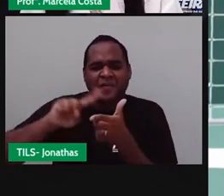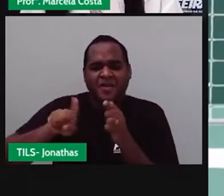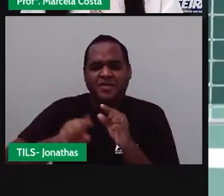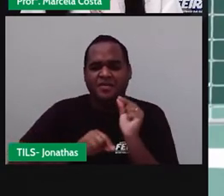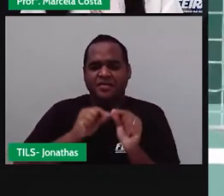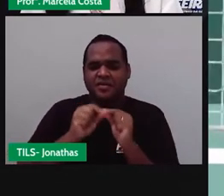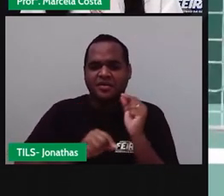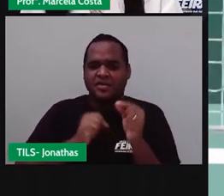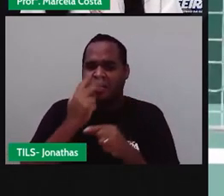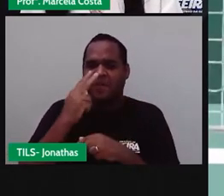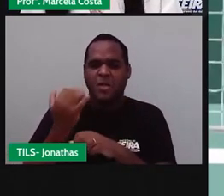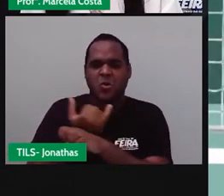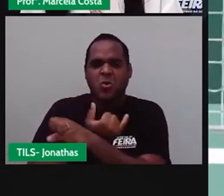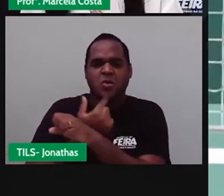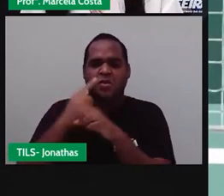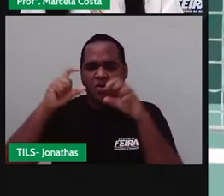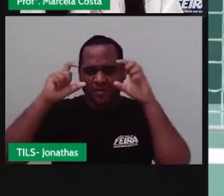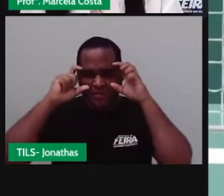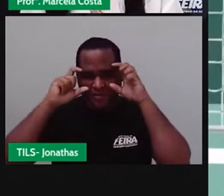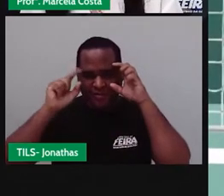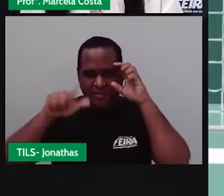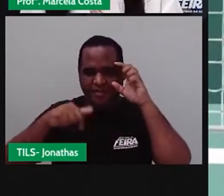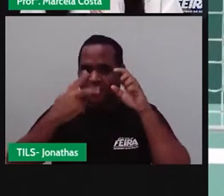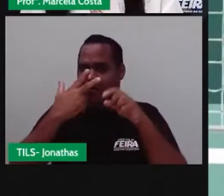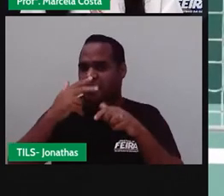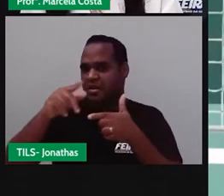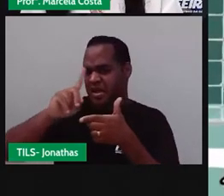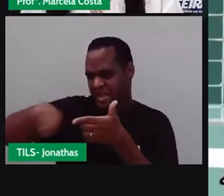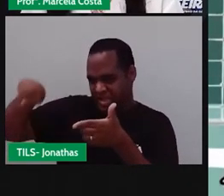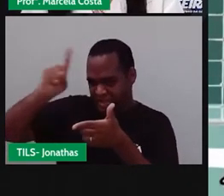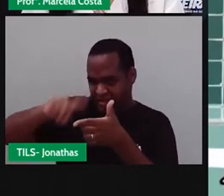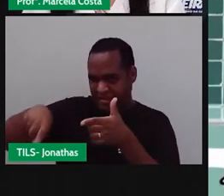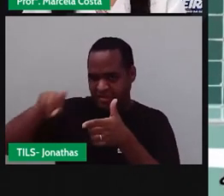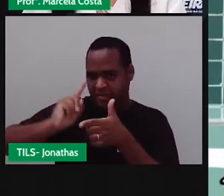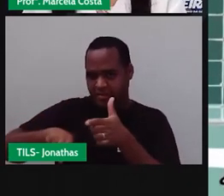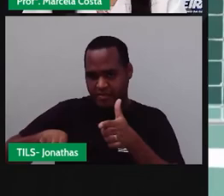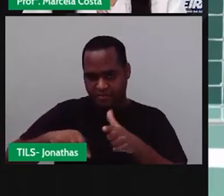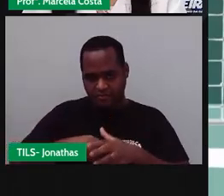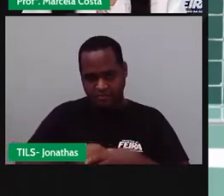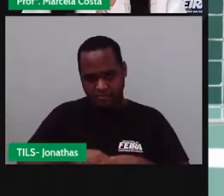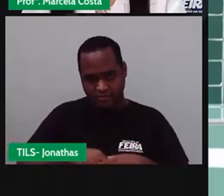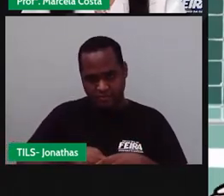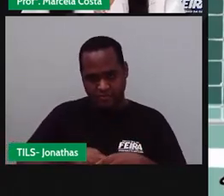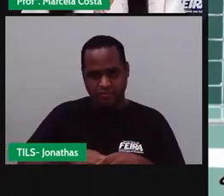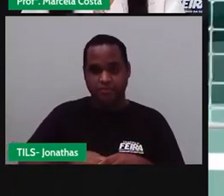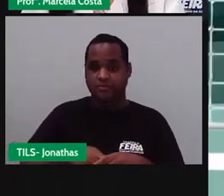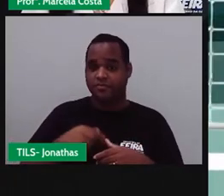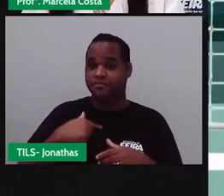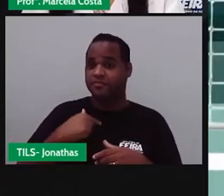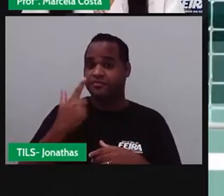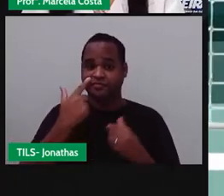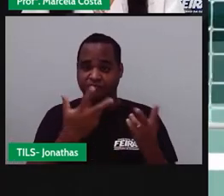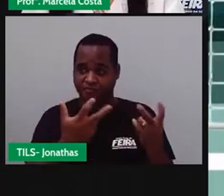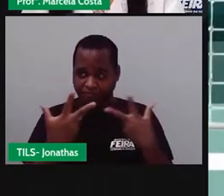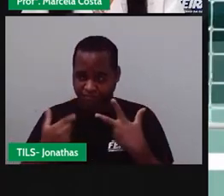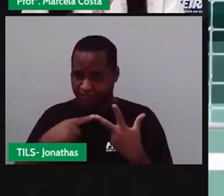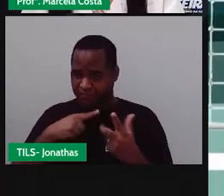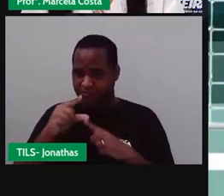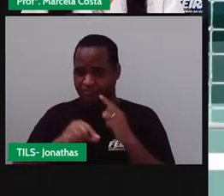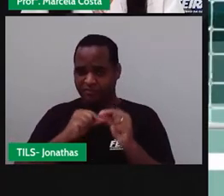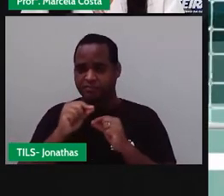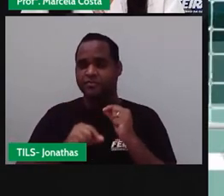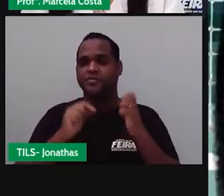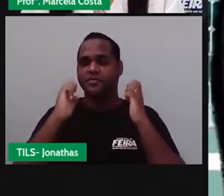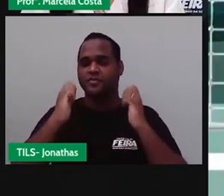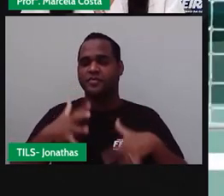é gordo e usa óculos e você é loura e é enjoada. Eu só estou repetindo o que eu ouvi. Perdeu uma